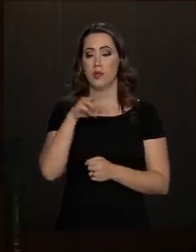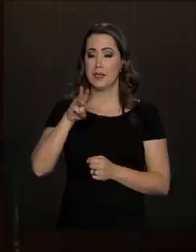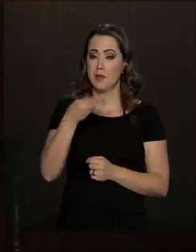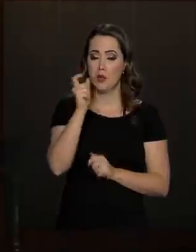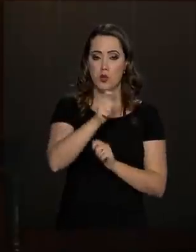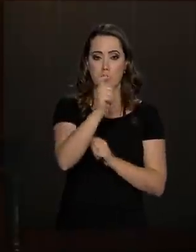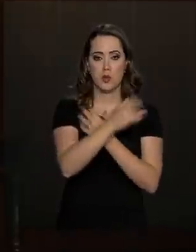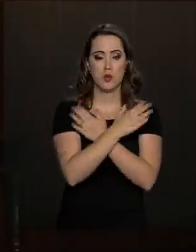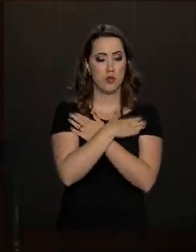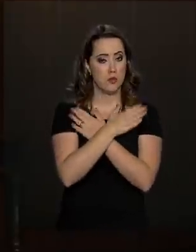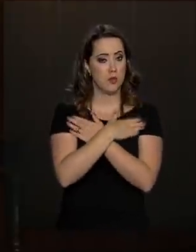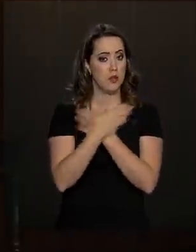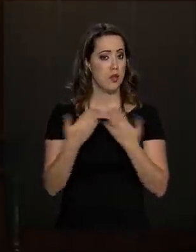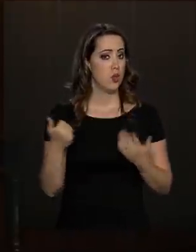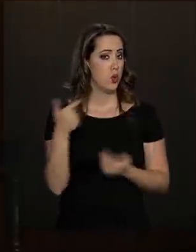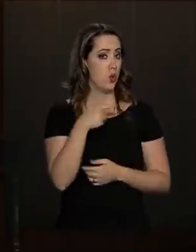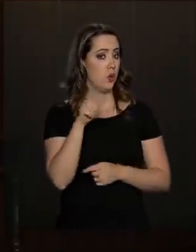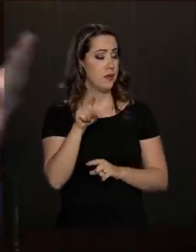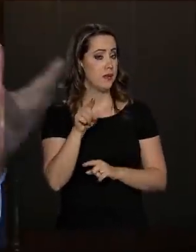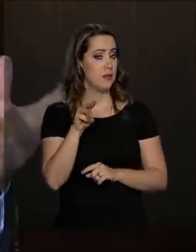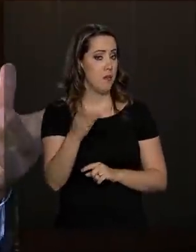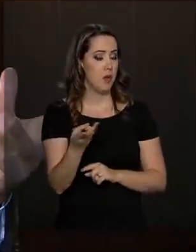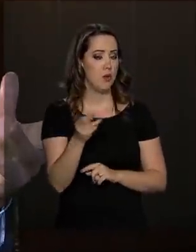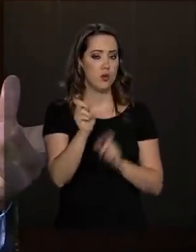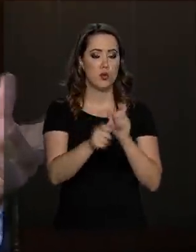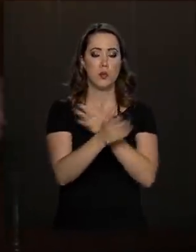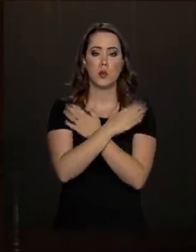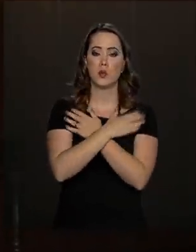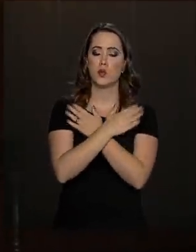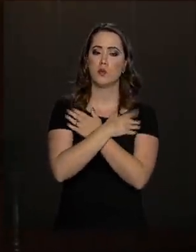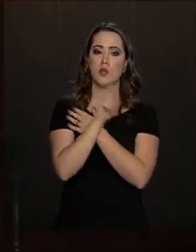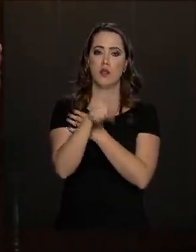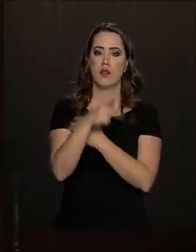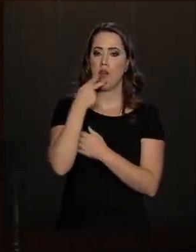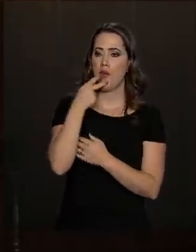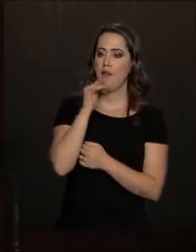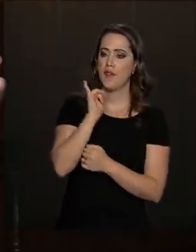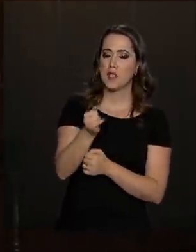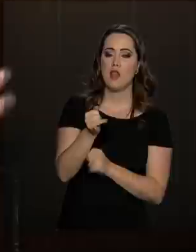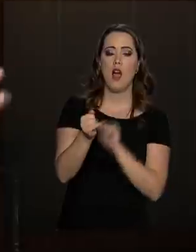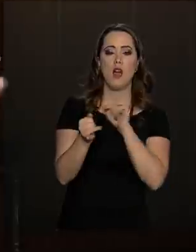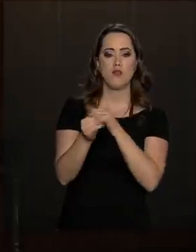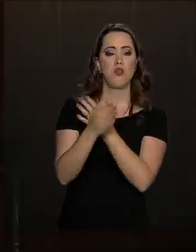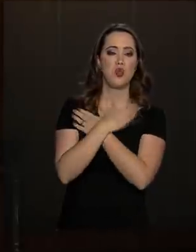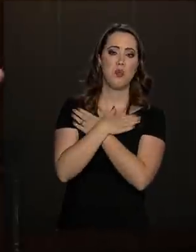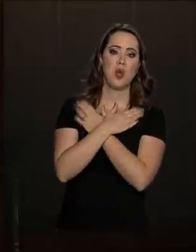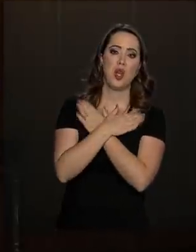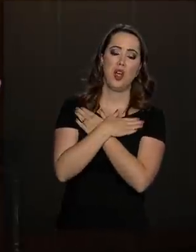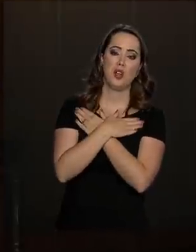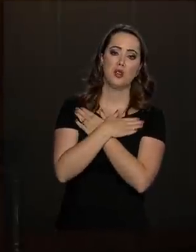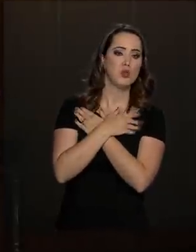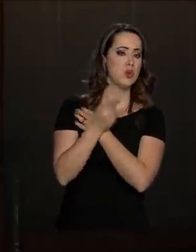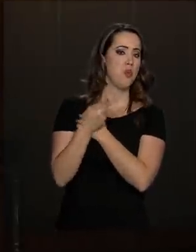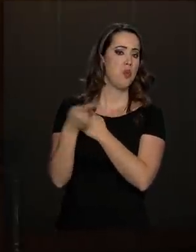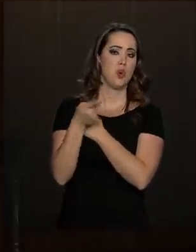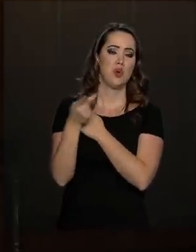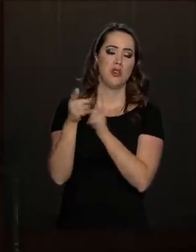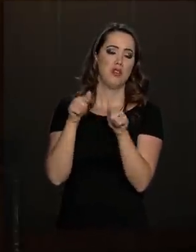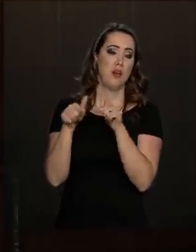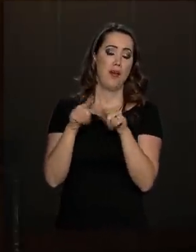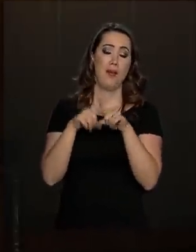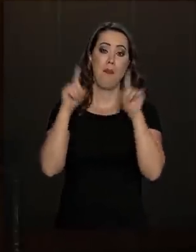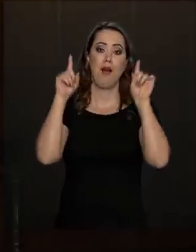brasileiros desempregados. 12 milhões são os que disseram que estão desempregados e não estão procurando emprego.